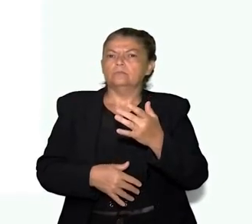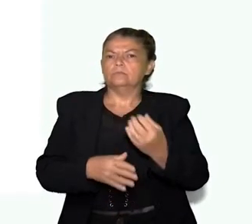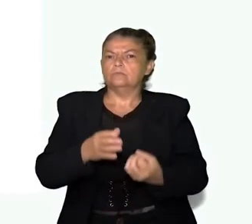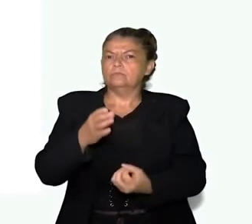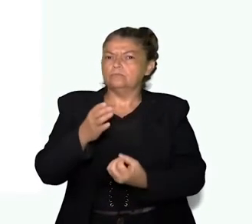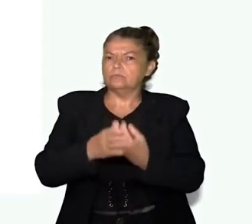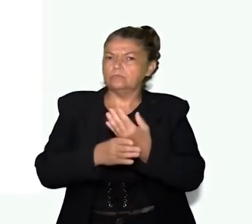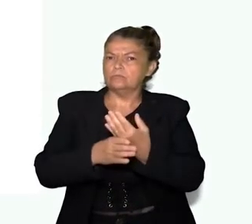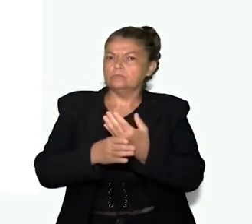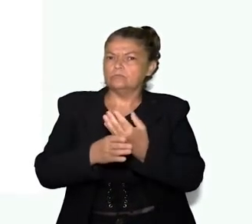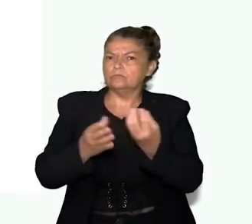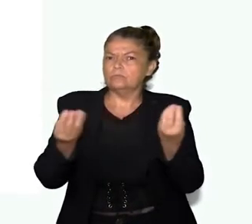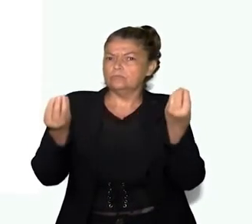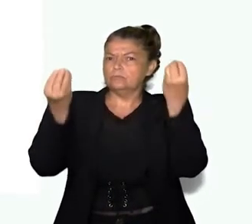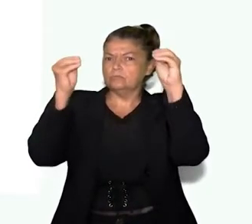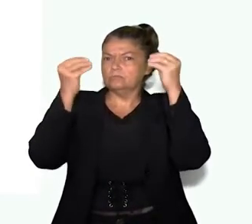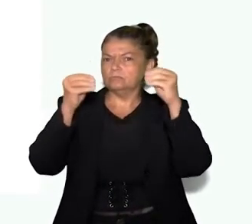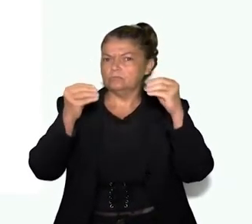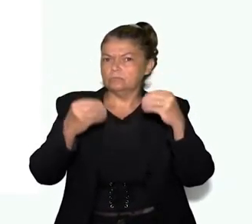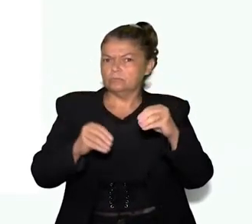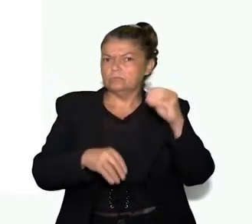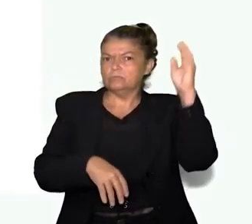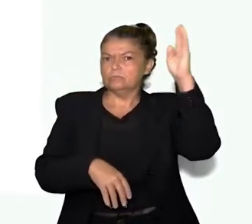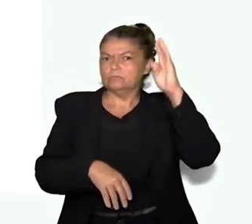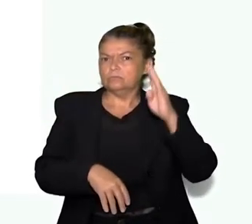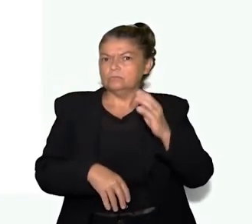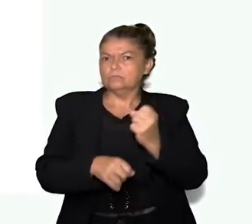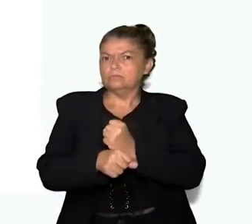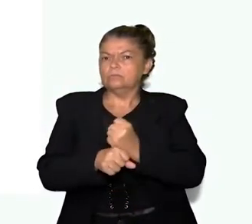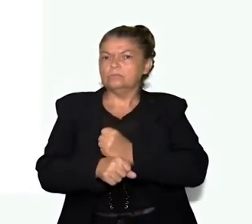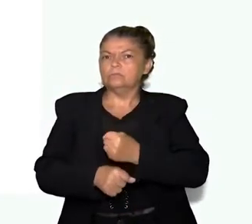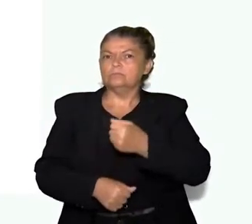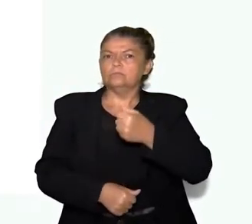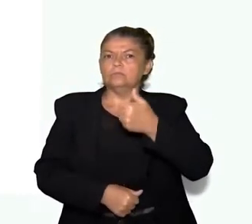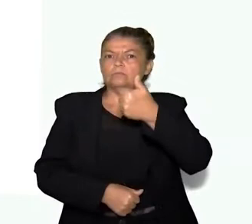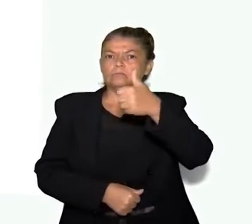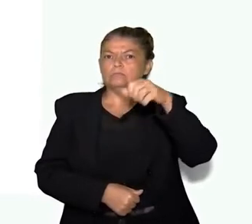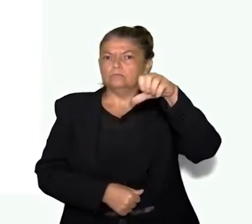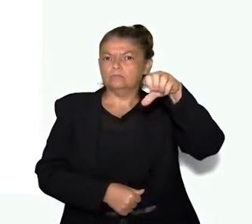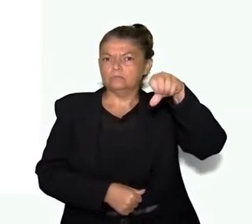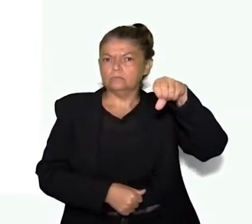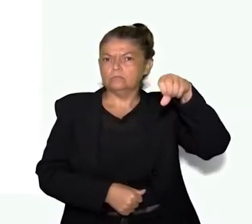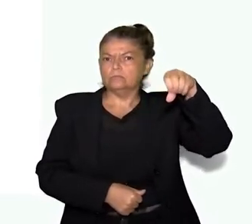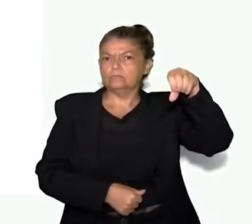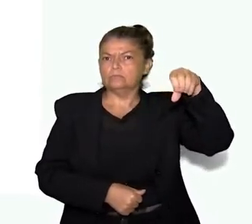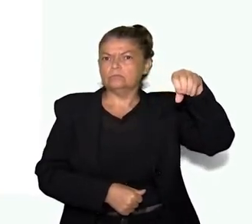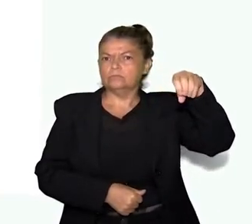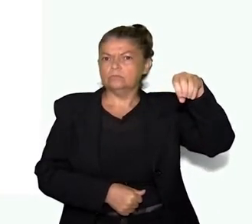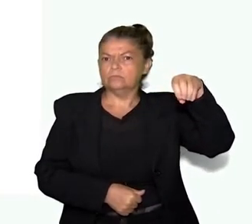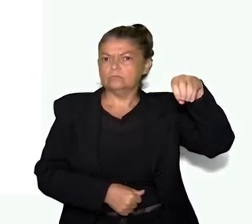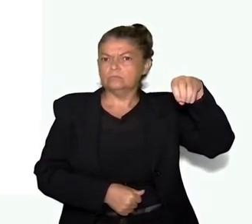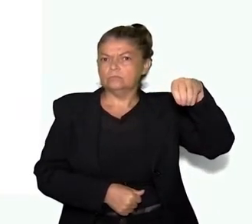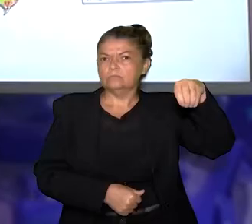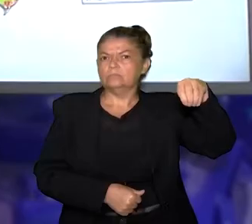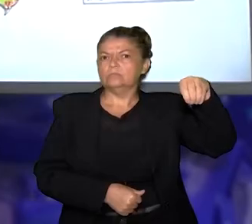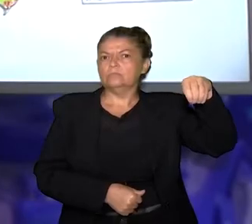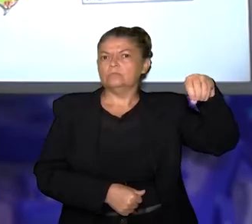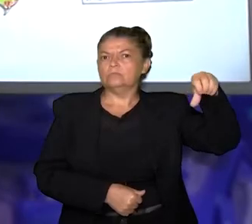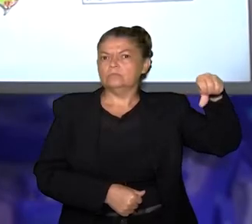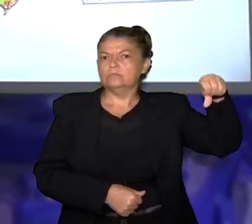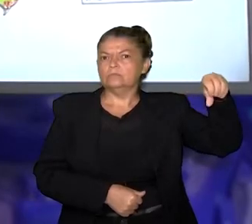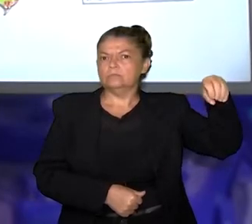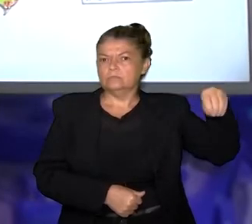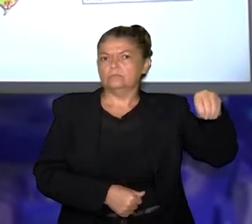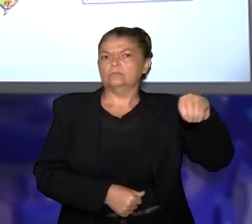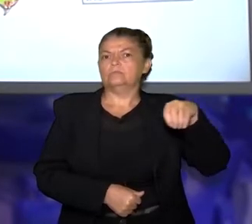construído e montado pelo projeto Radam Brasil na década de 1990 pelo geógrafo Jurandir Rossi.